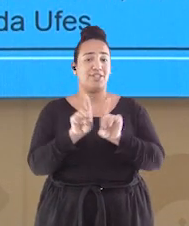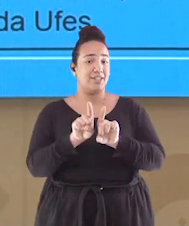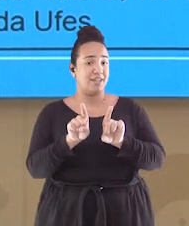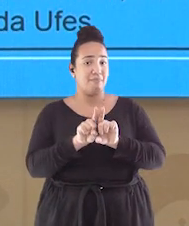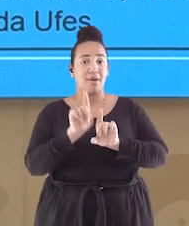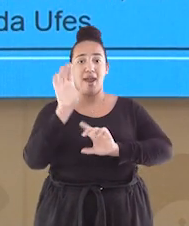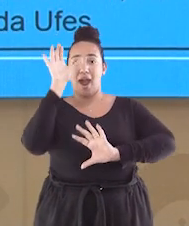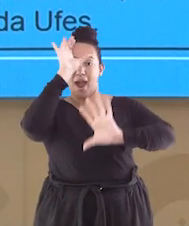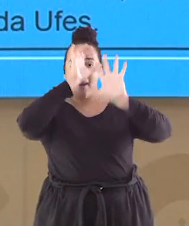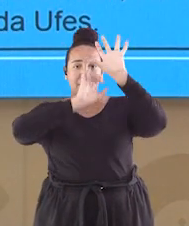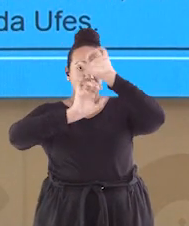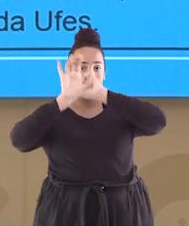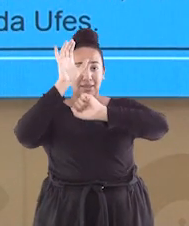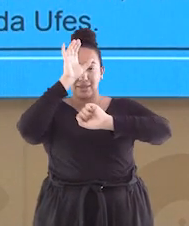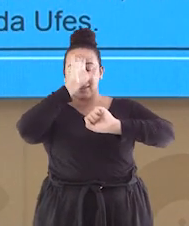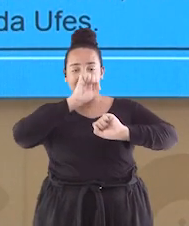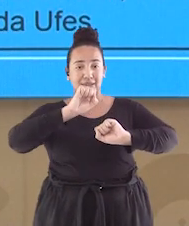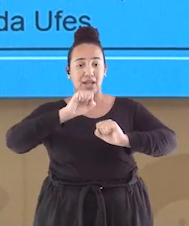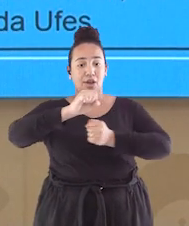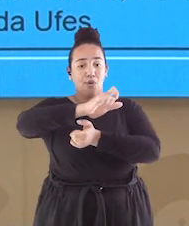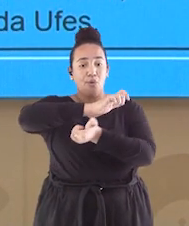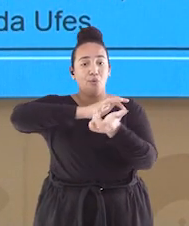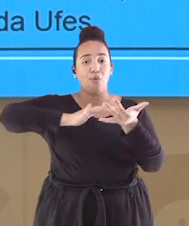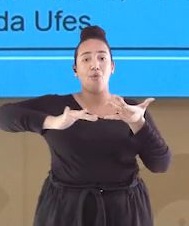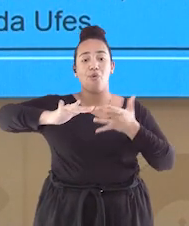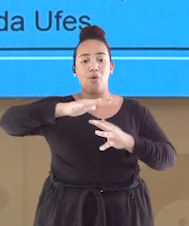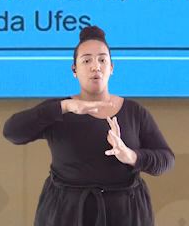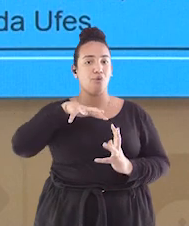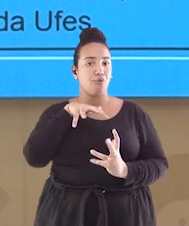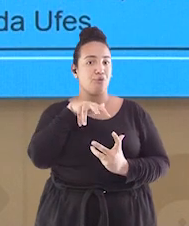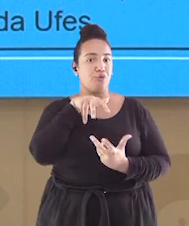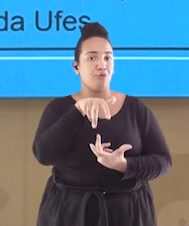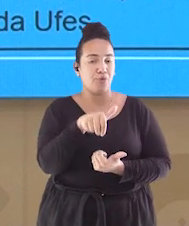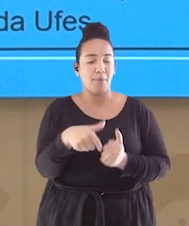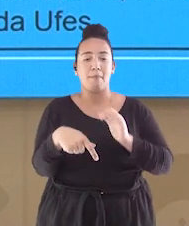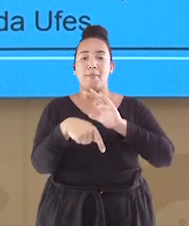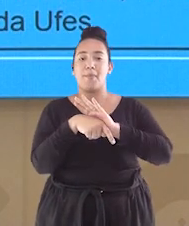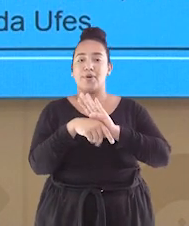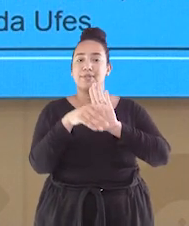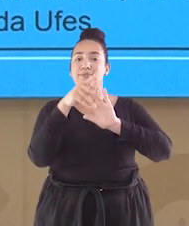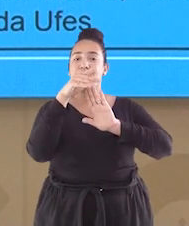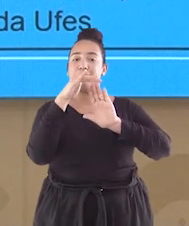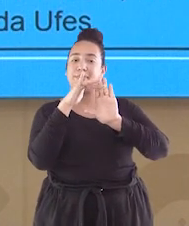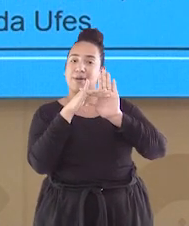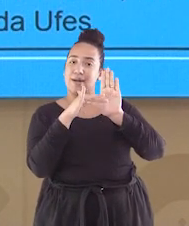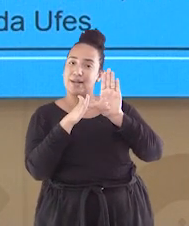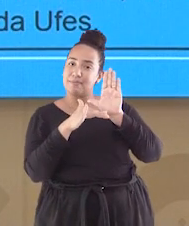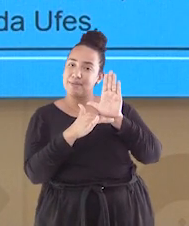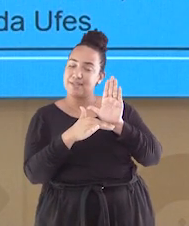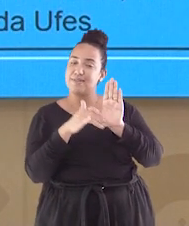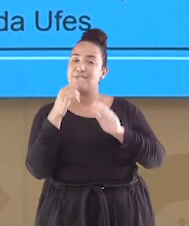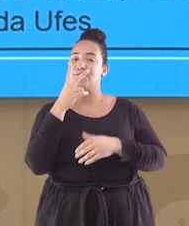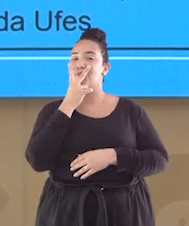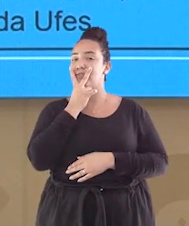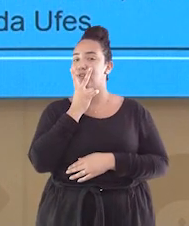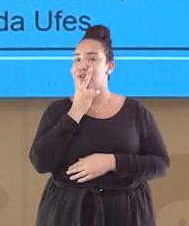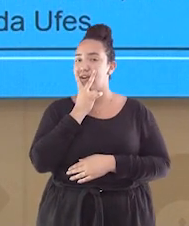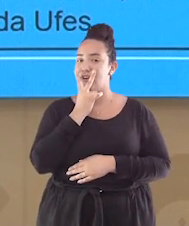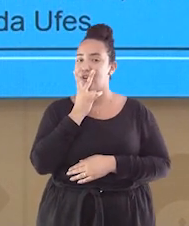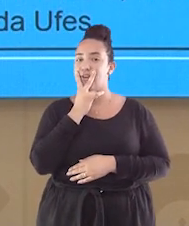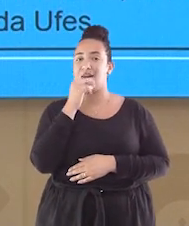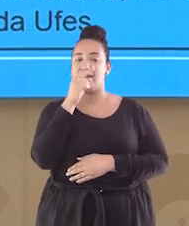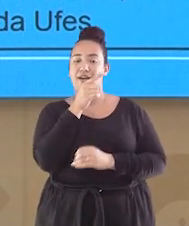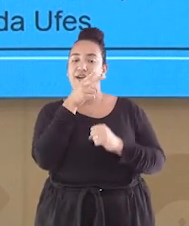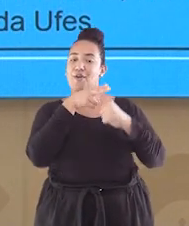sobre o universo com a programação especial do planetário de Vitória, no campus de Goiabeiras, da URFIS.